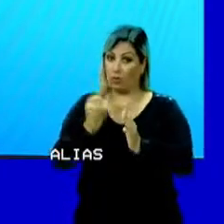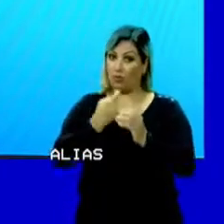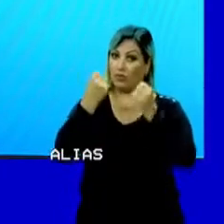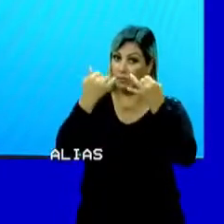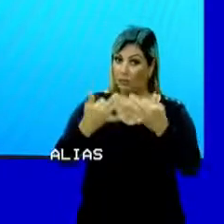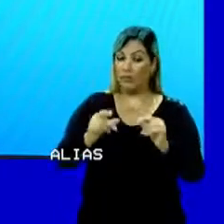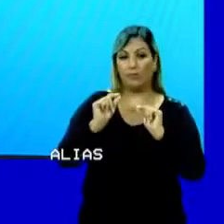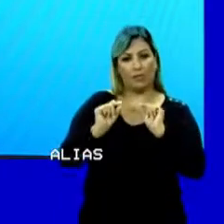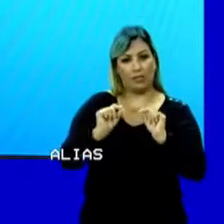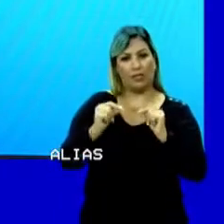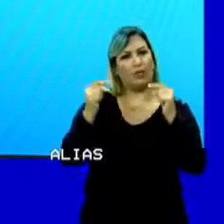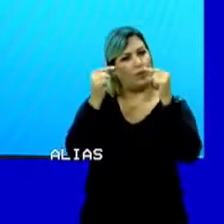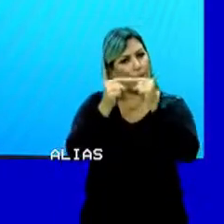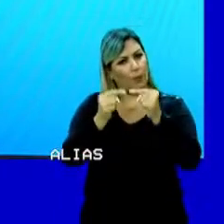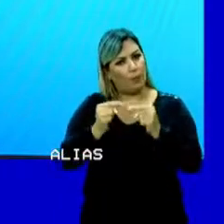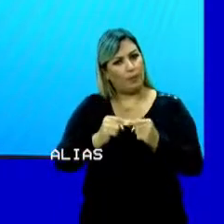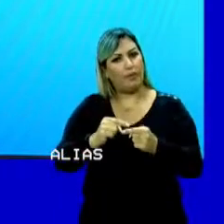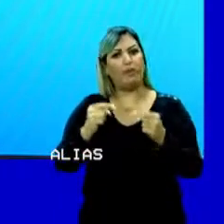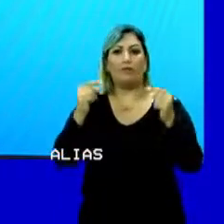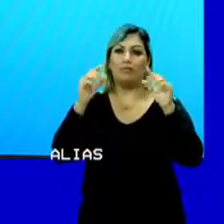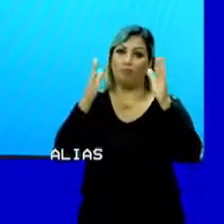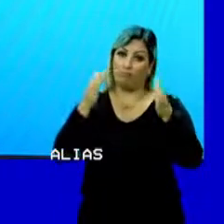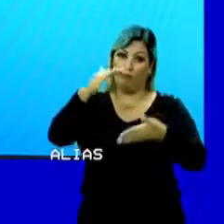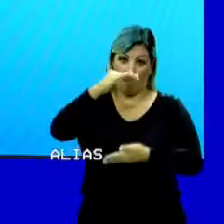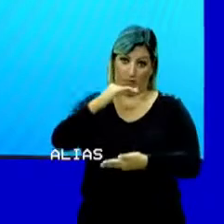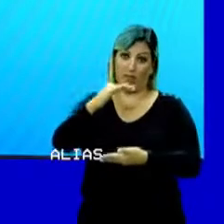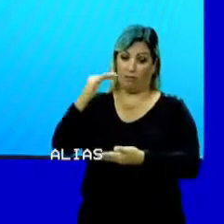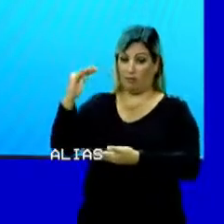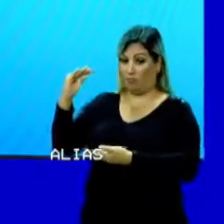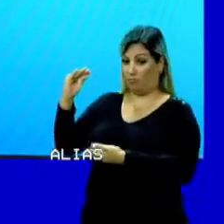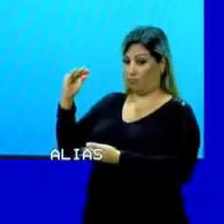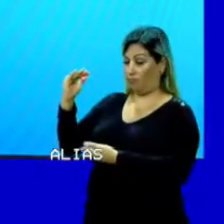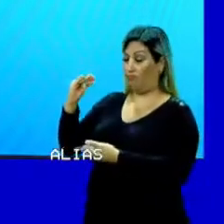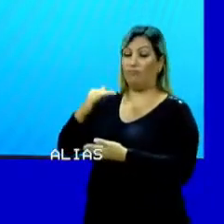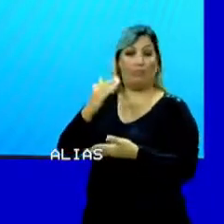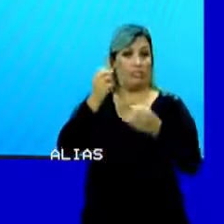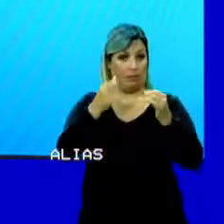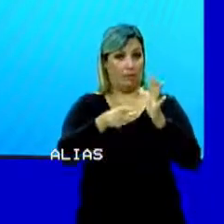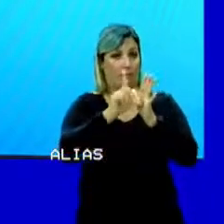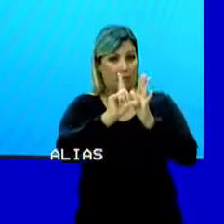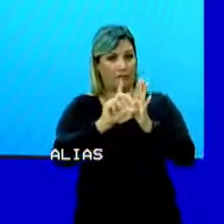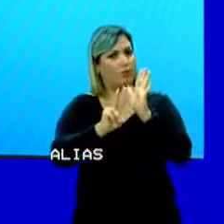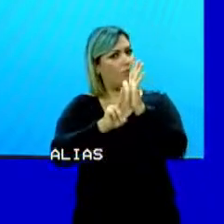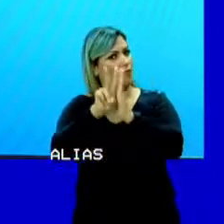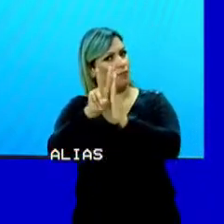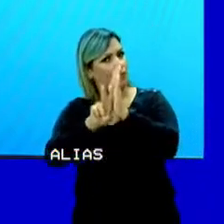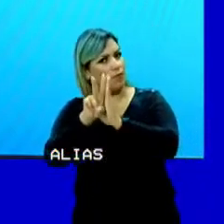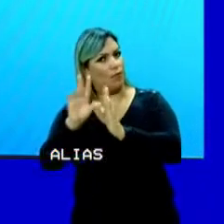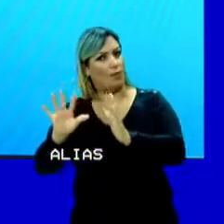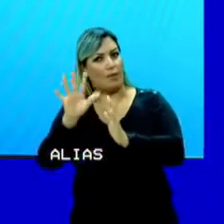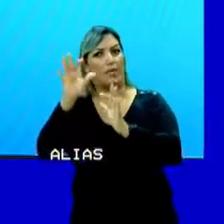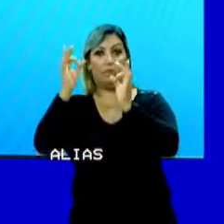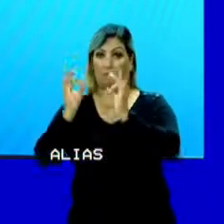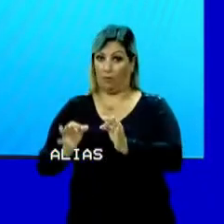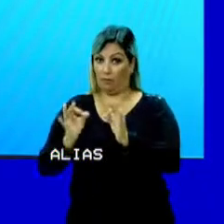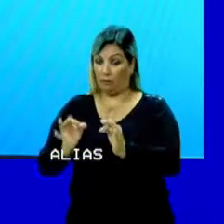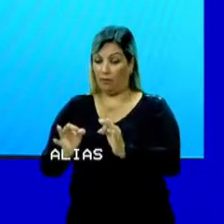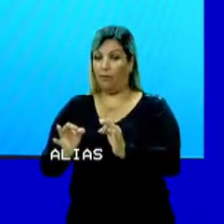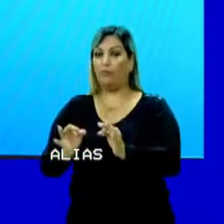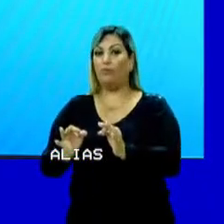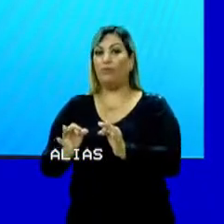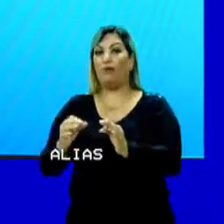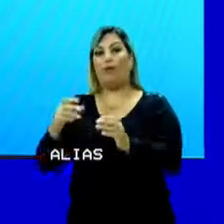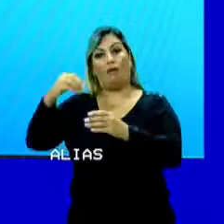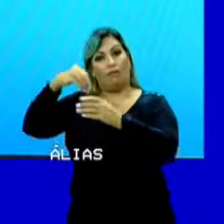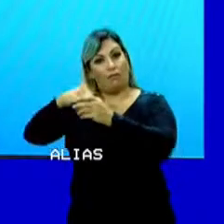Ele está de acordo com o recipiente que o contém, como eu disse agora há pouco, né? O volume de um gás perfeito é o volume